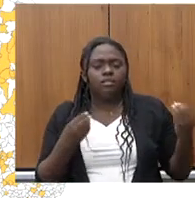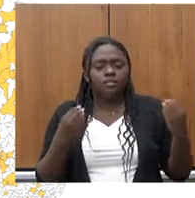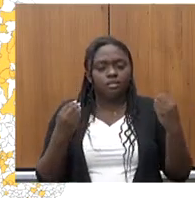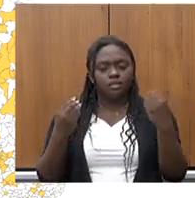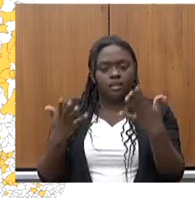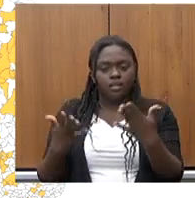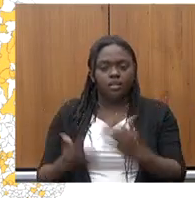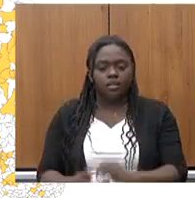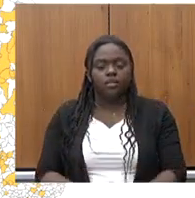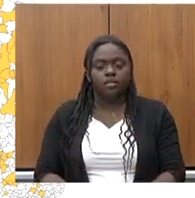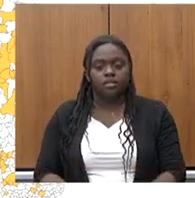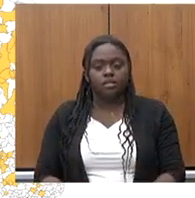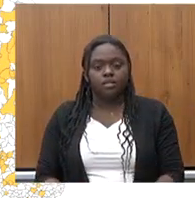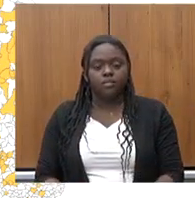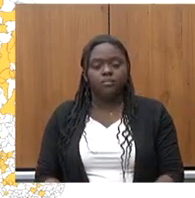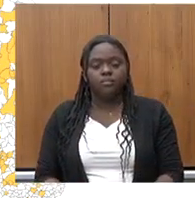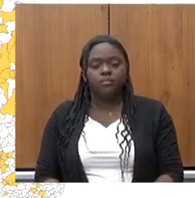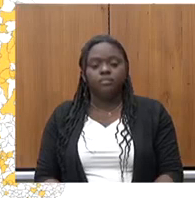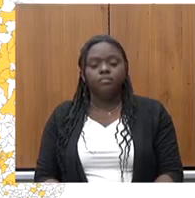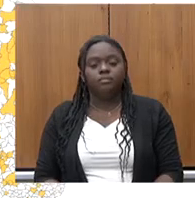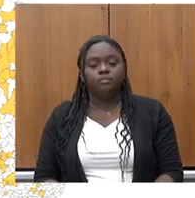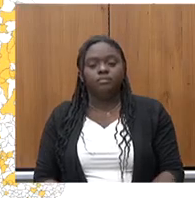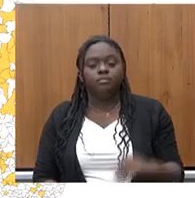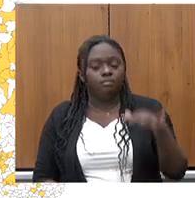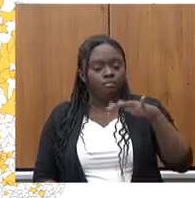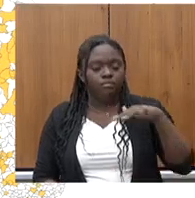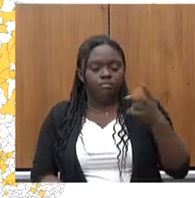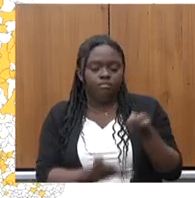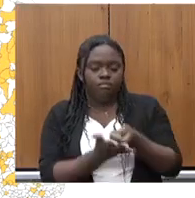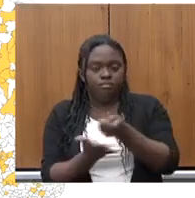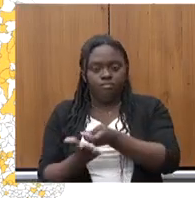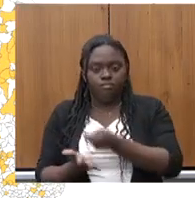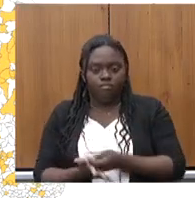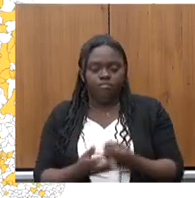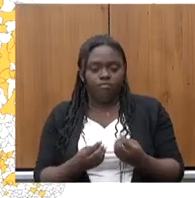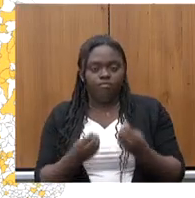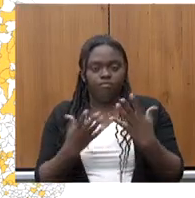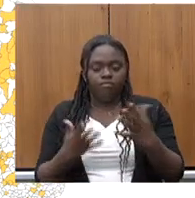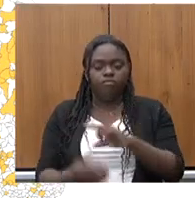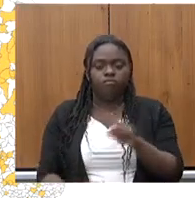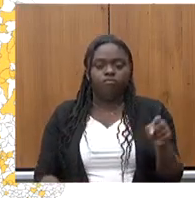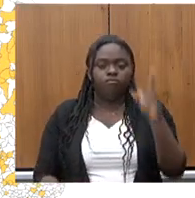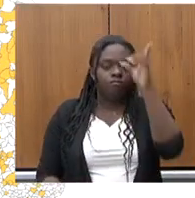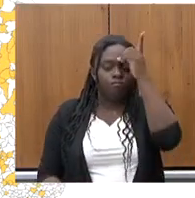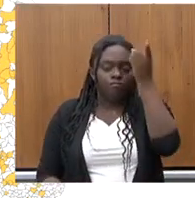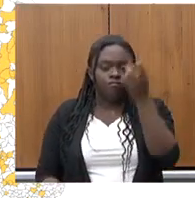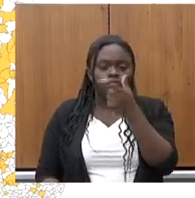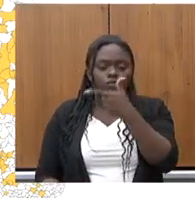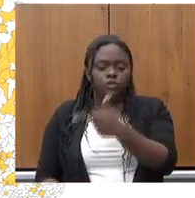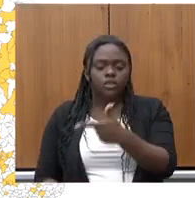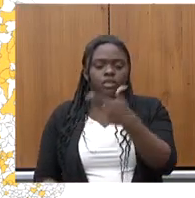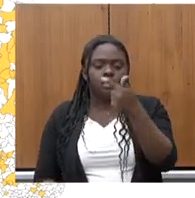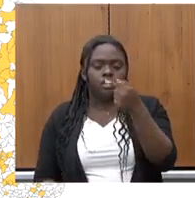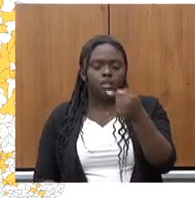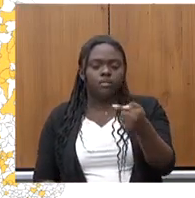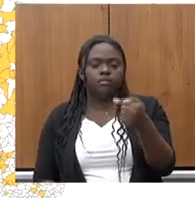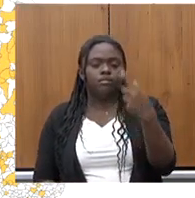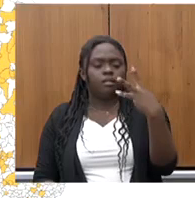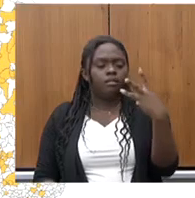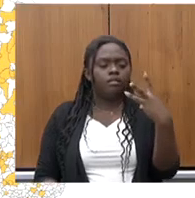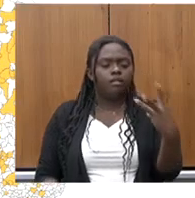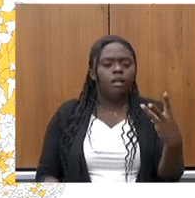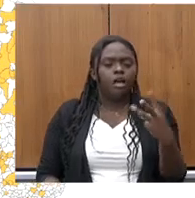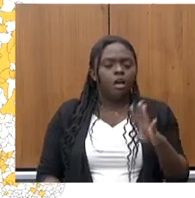com relação a esses investimentos atraídos. Para vocês terem uma ideia, dos 273